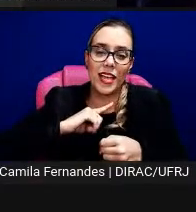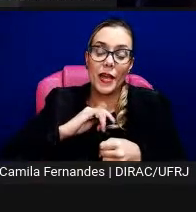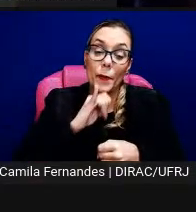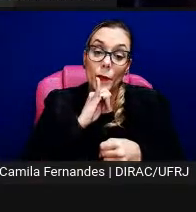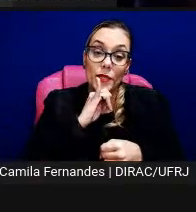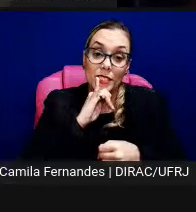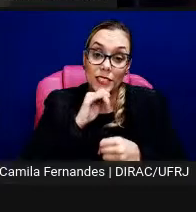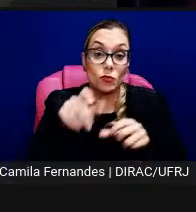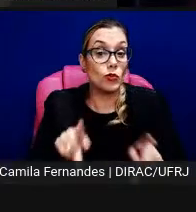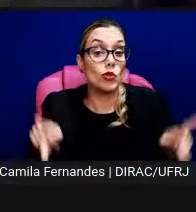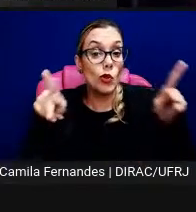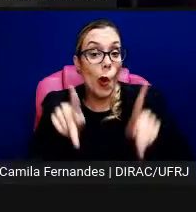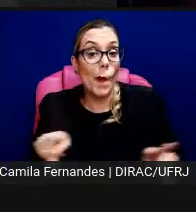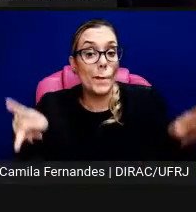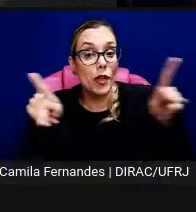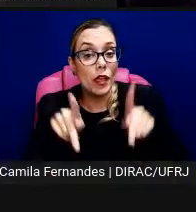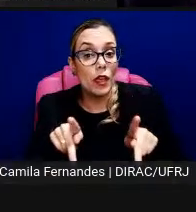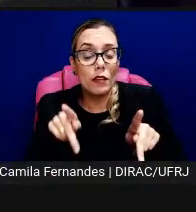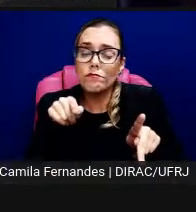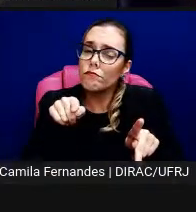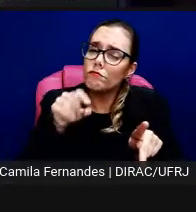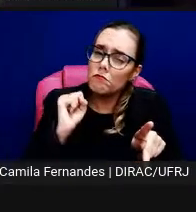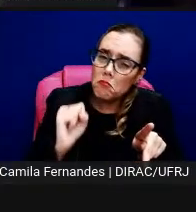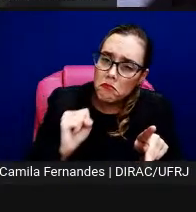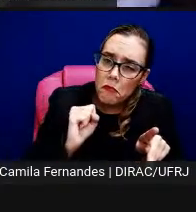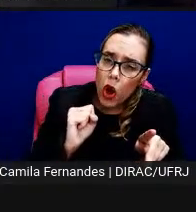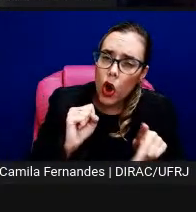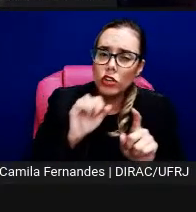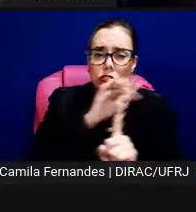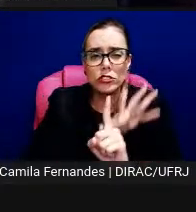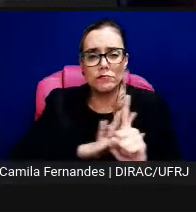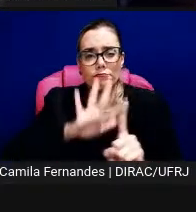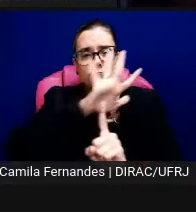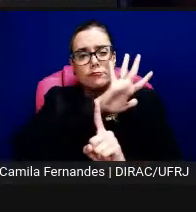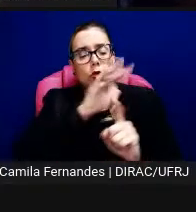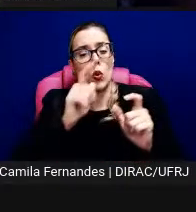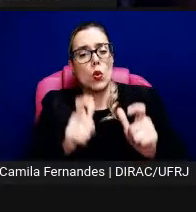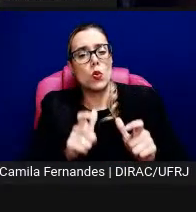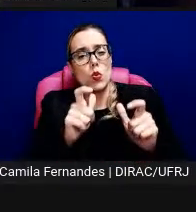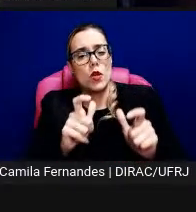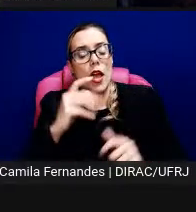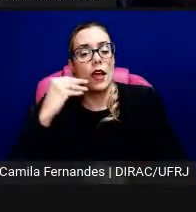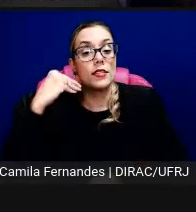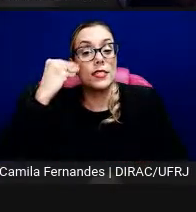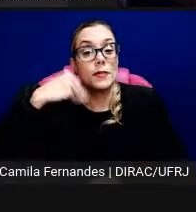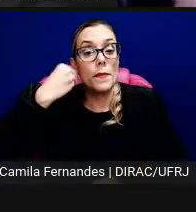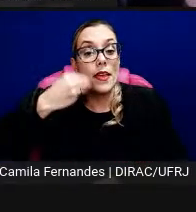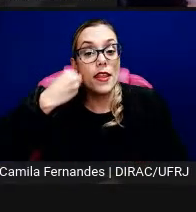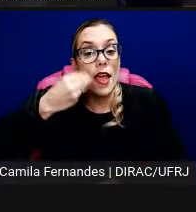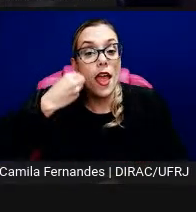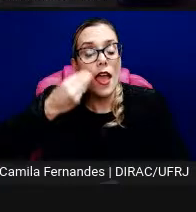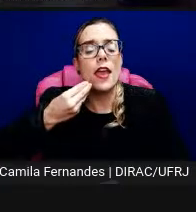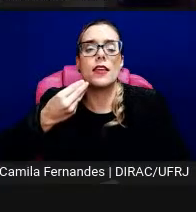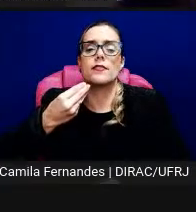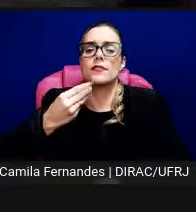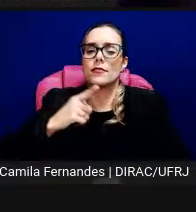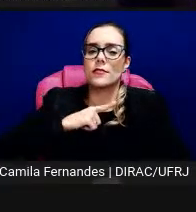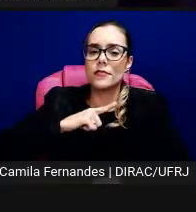poderiam virar cenários para experiências de encontro, de maravilhamento, de